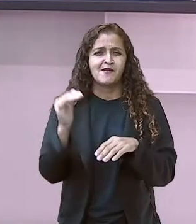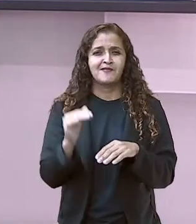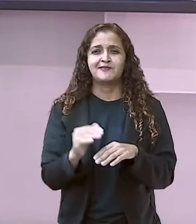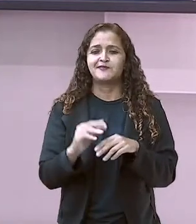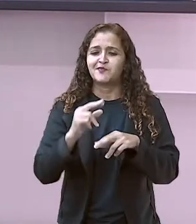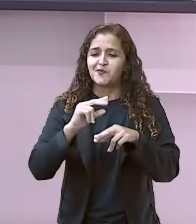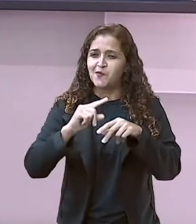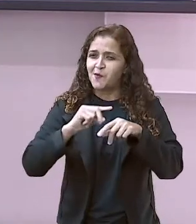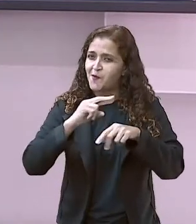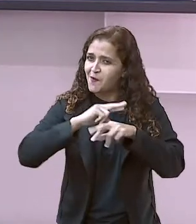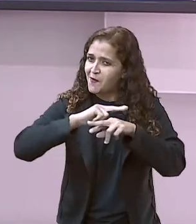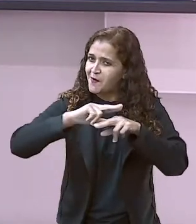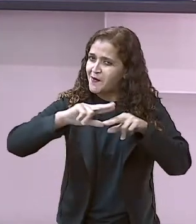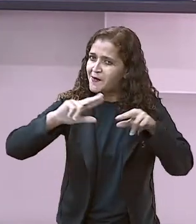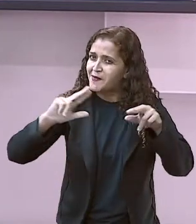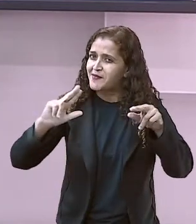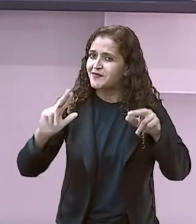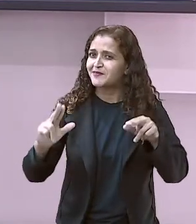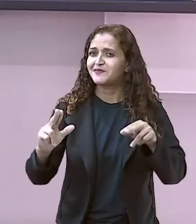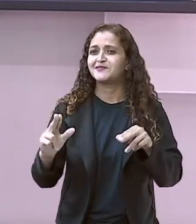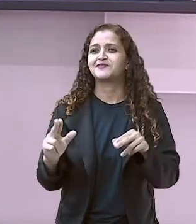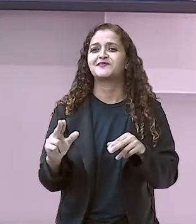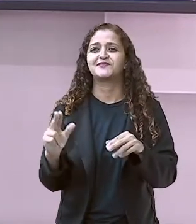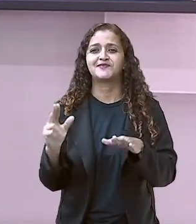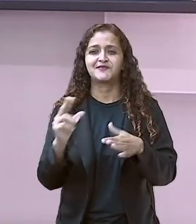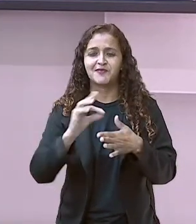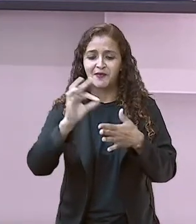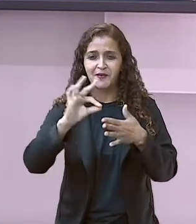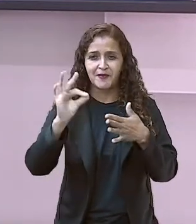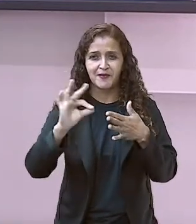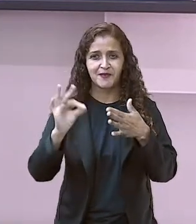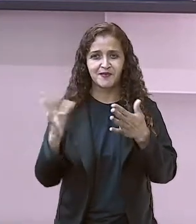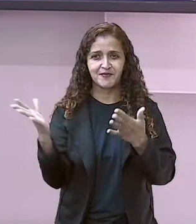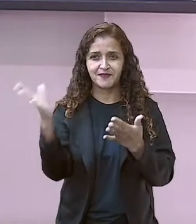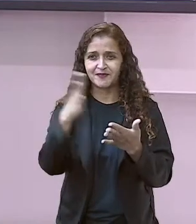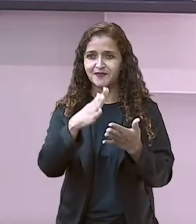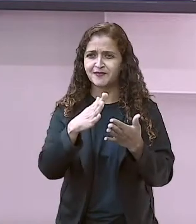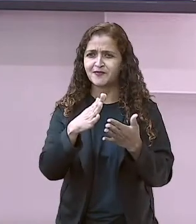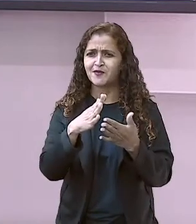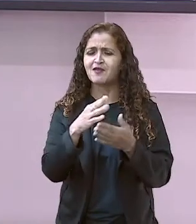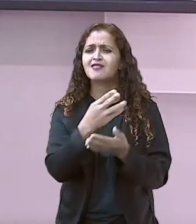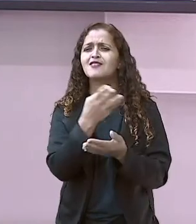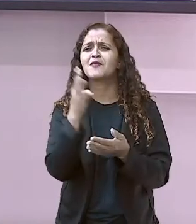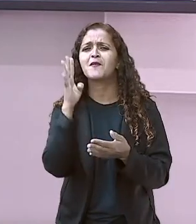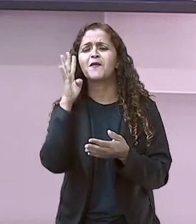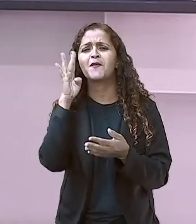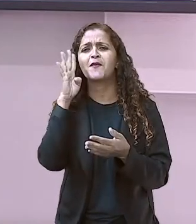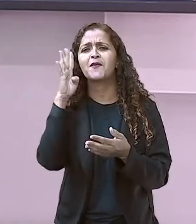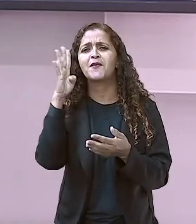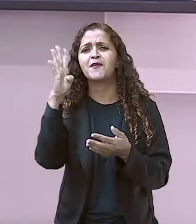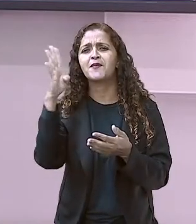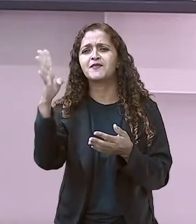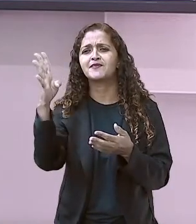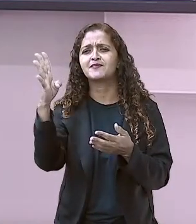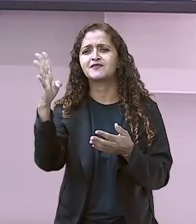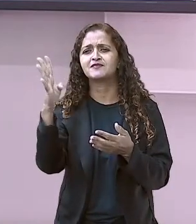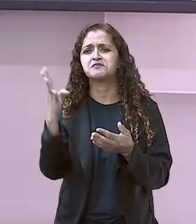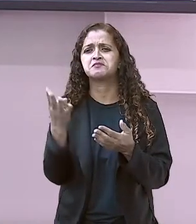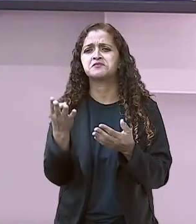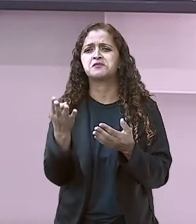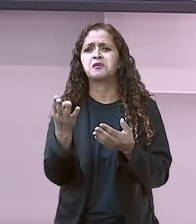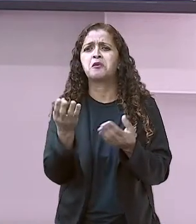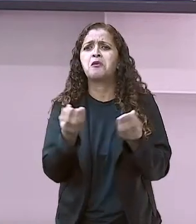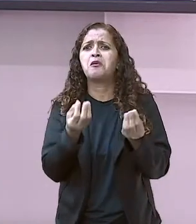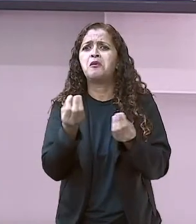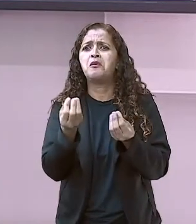medidas, que seria hoje medidas de tempo. E aí, vocês estão imaginando como que a gente mede tempo?